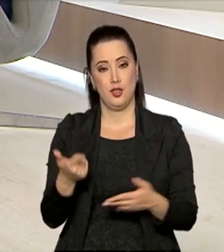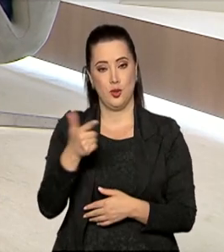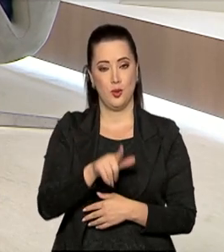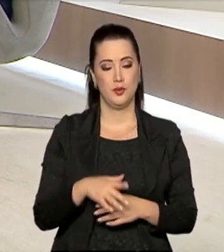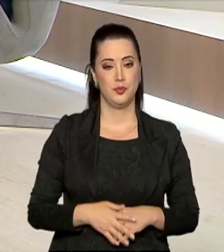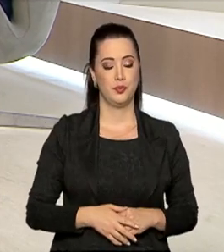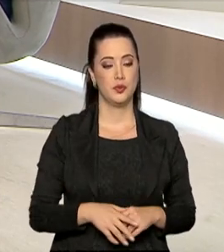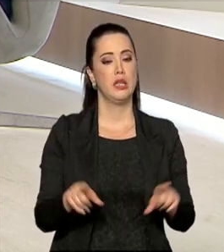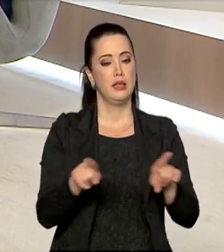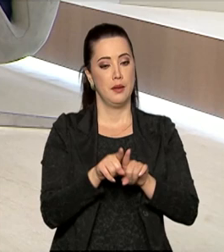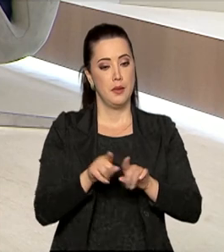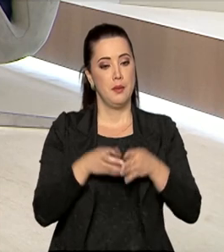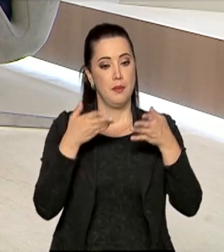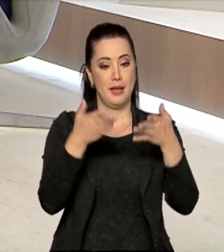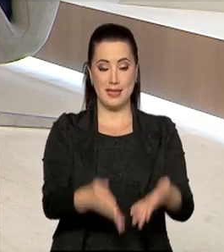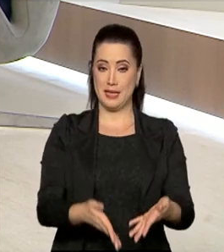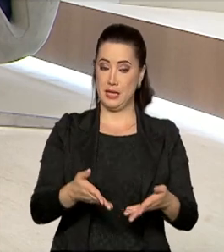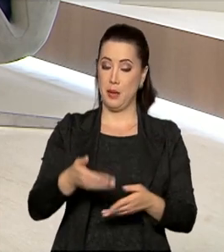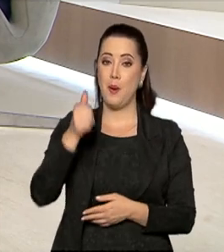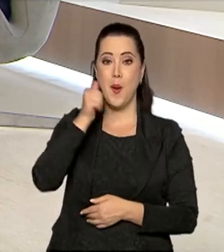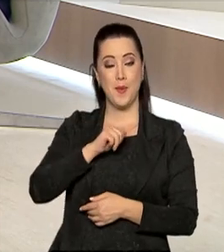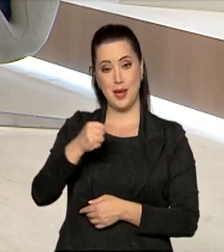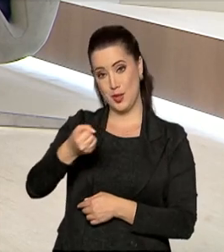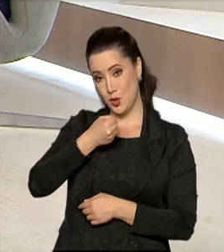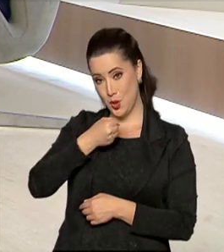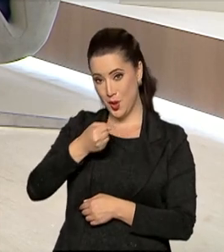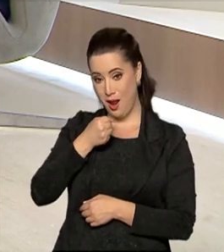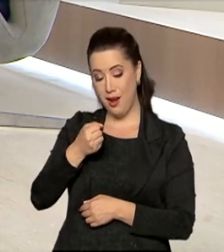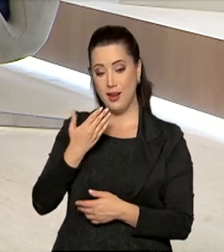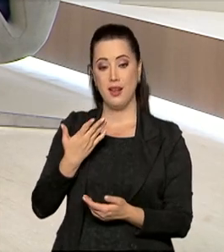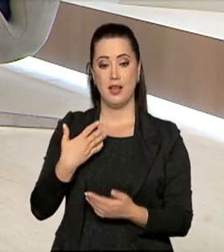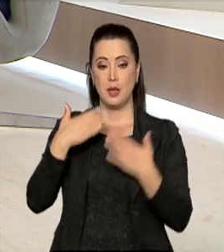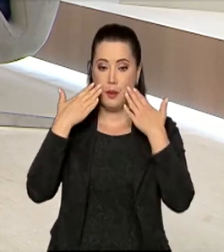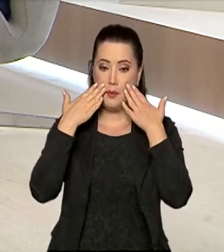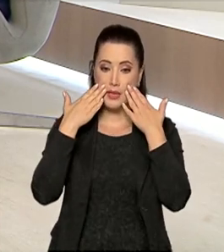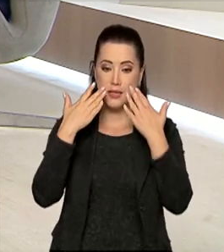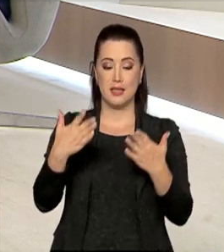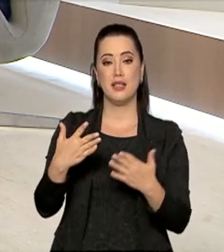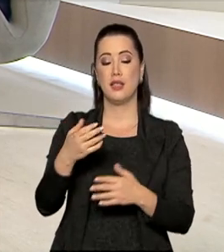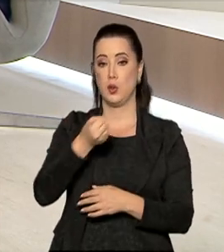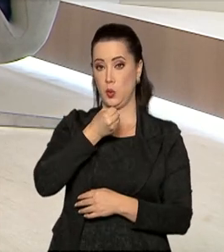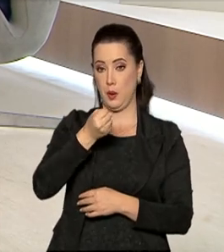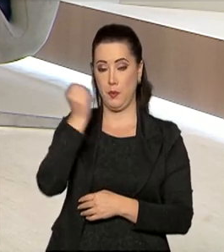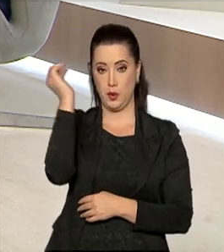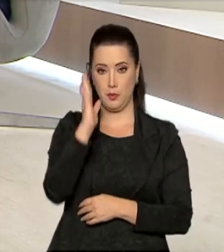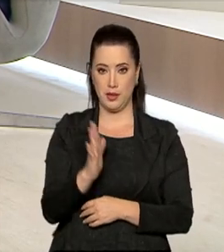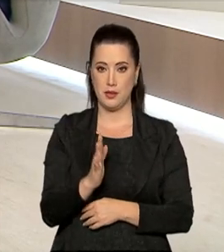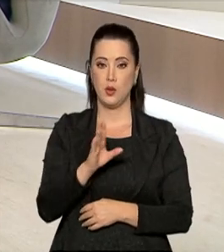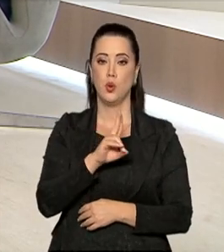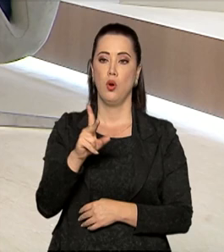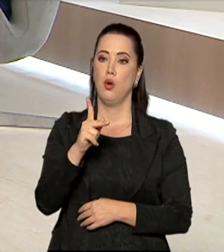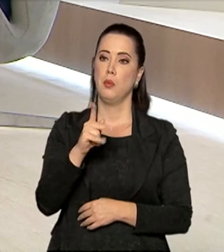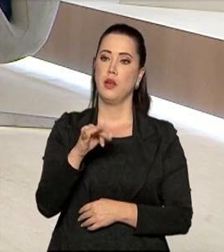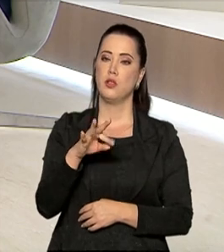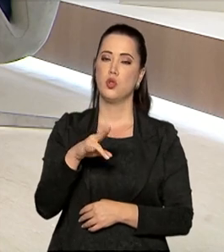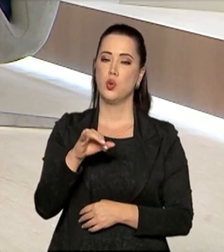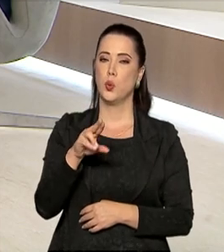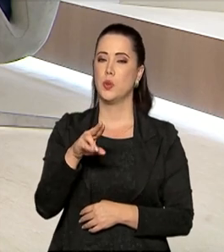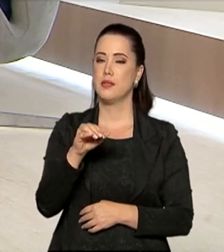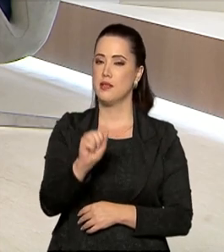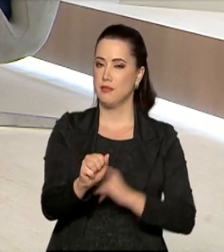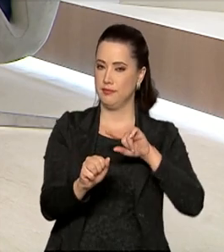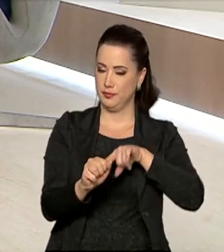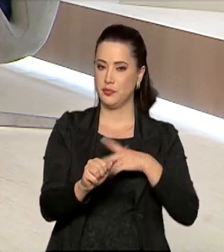participa do Brasil em Pauta é a jornalista e apresentadora do Repórter Brasil, Catiúcia Neri. Boa noite, Catiúcia. Boa noite, Paulo. Boa noite,